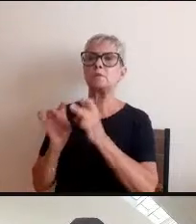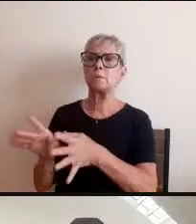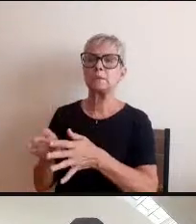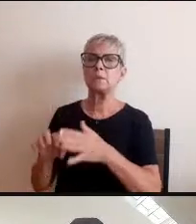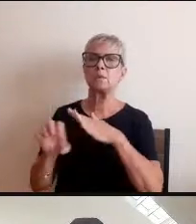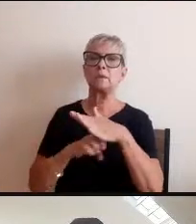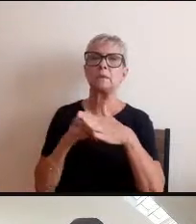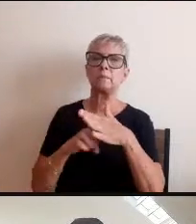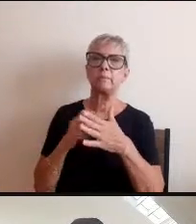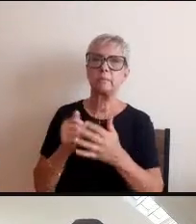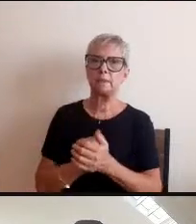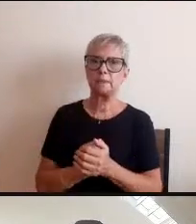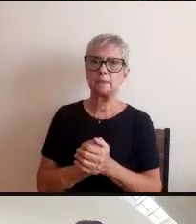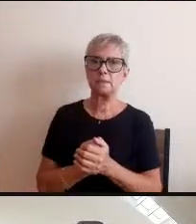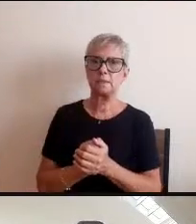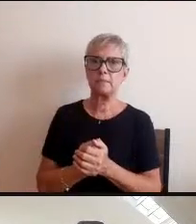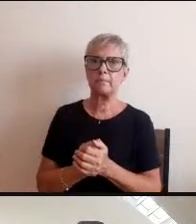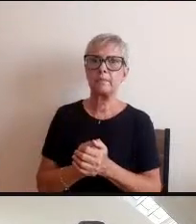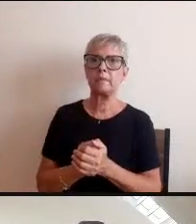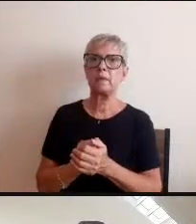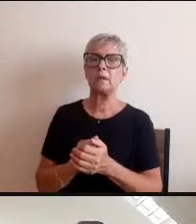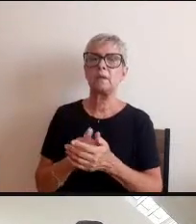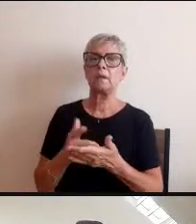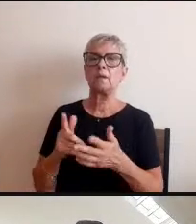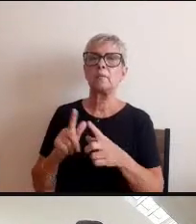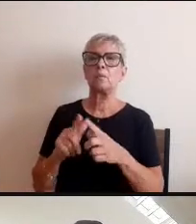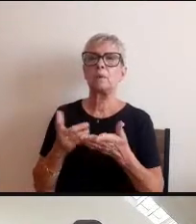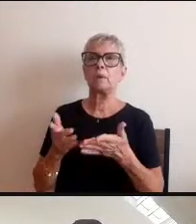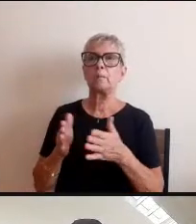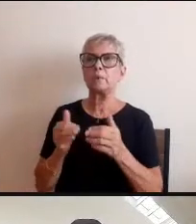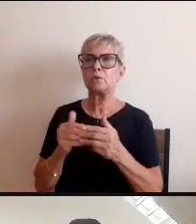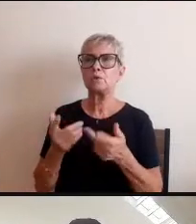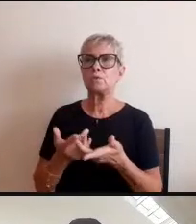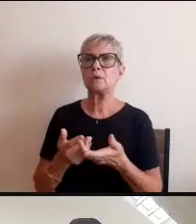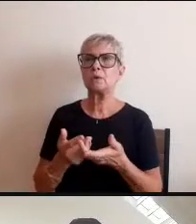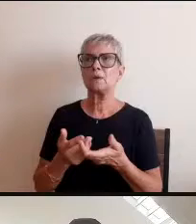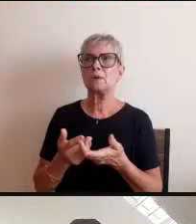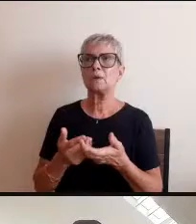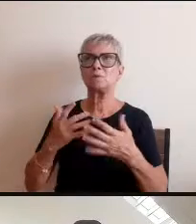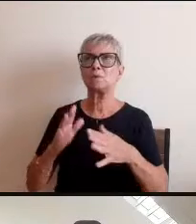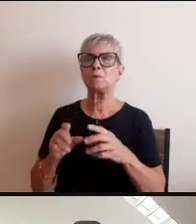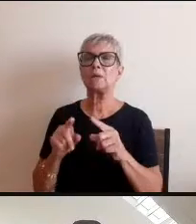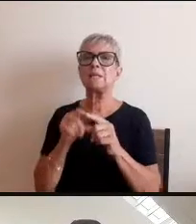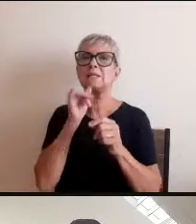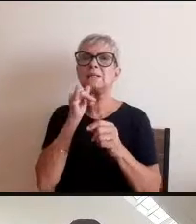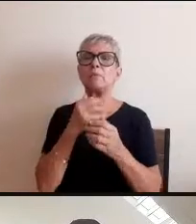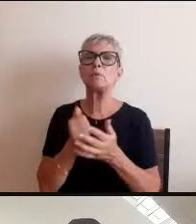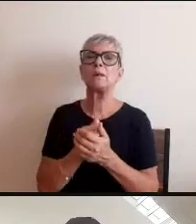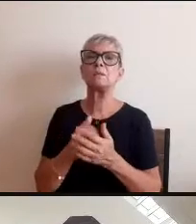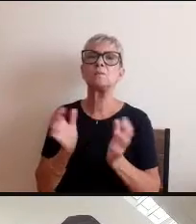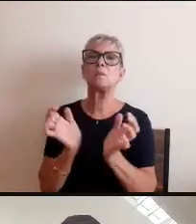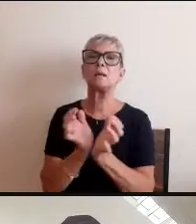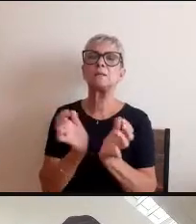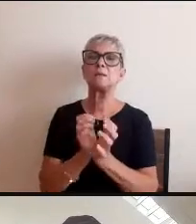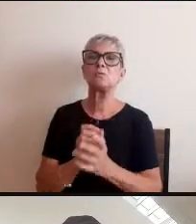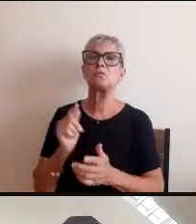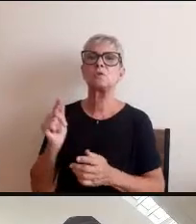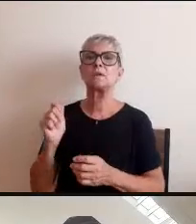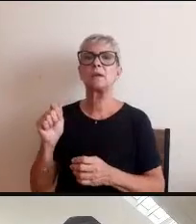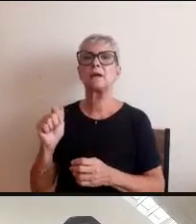dos editoriais do New York Times em relação a questão de Gaza e ela justifica o seguinte